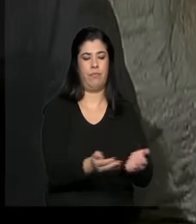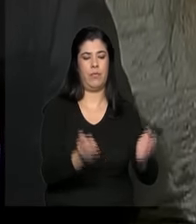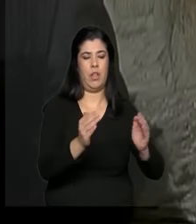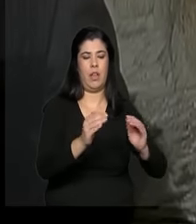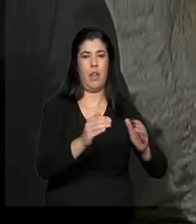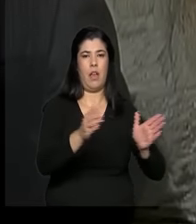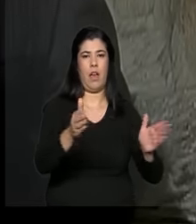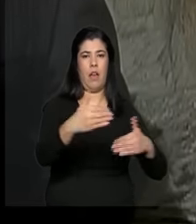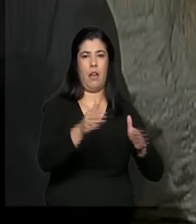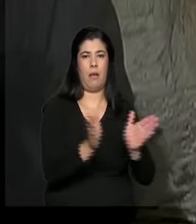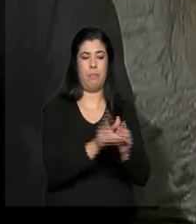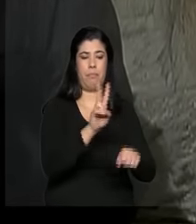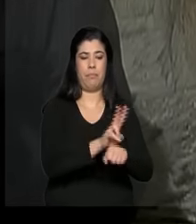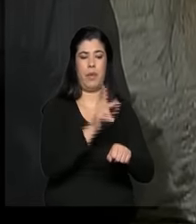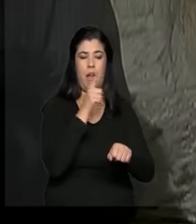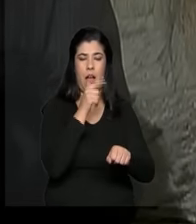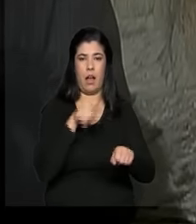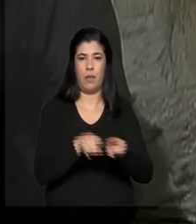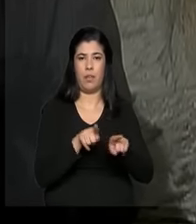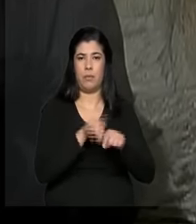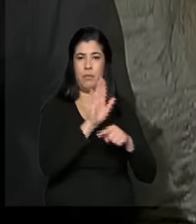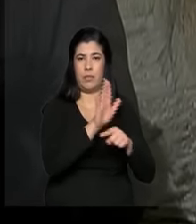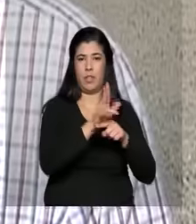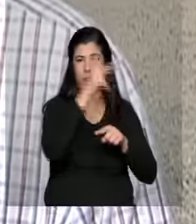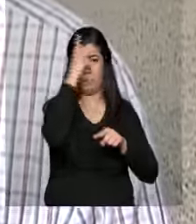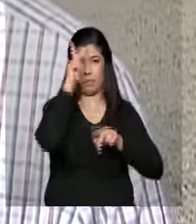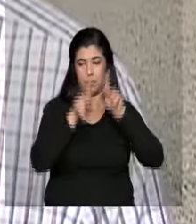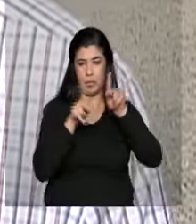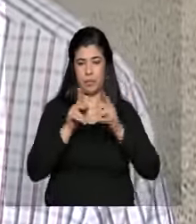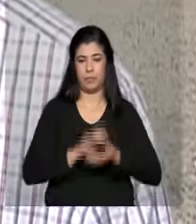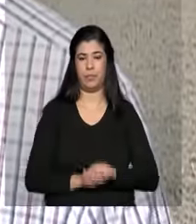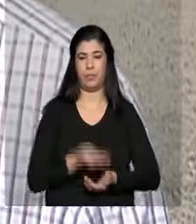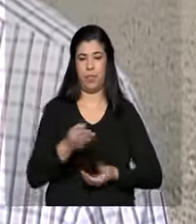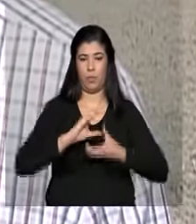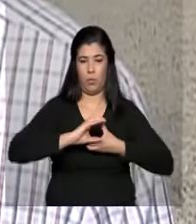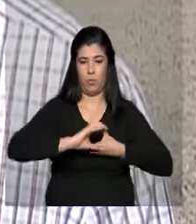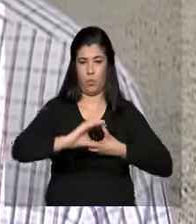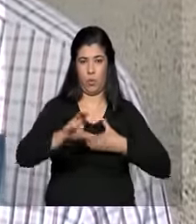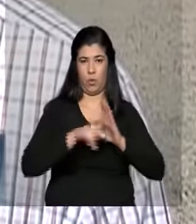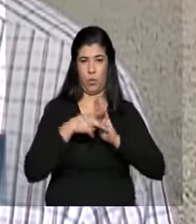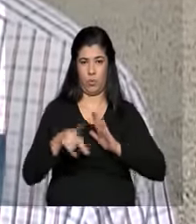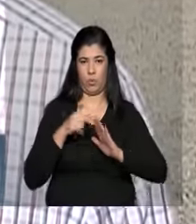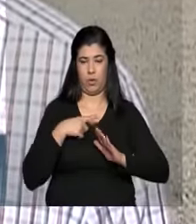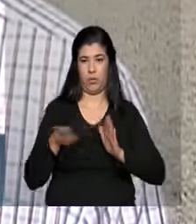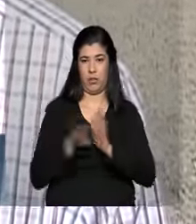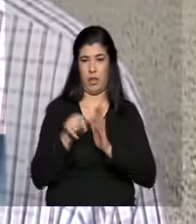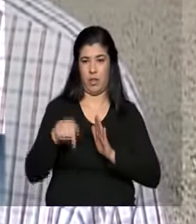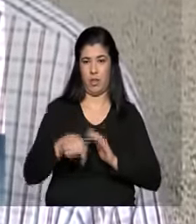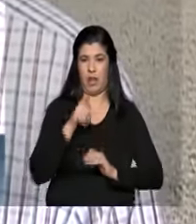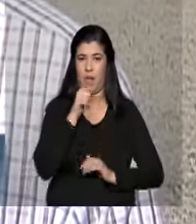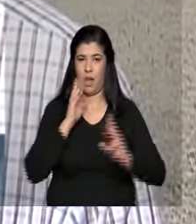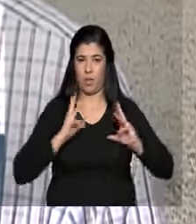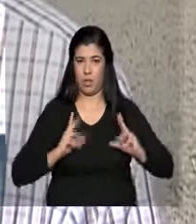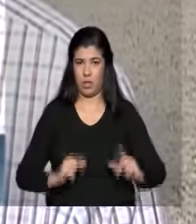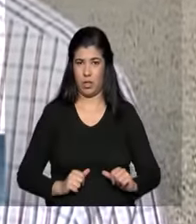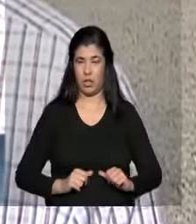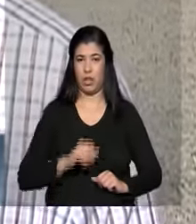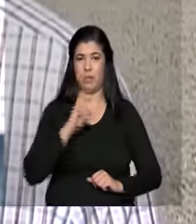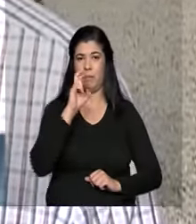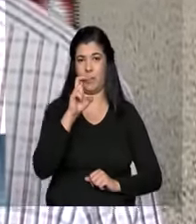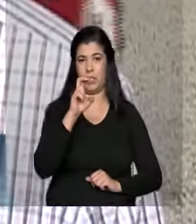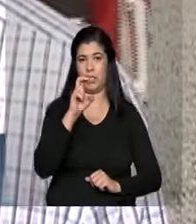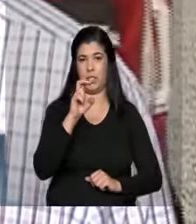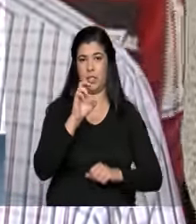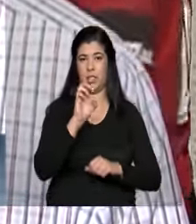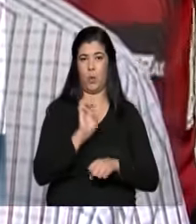caminho, beneficiando, assim, a população da região. Esse túnel vai abastecer cinco estados,